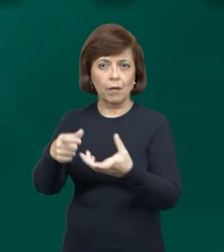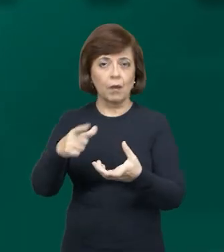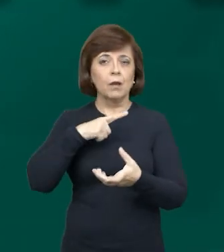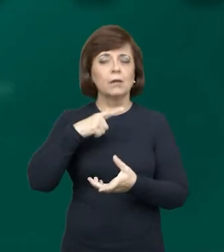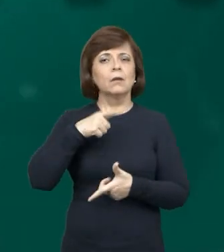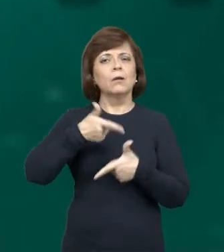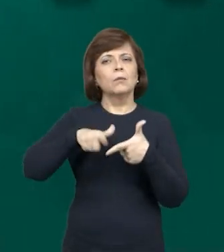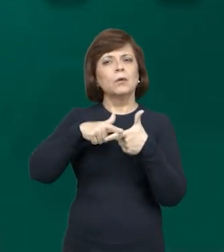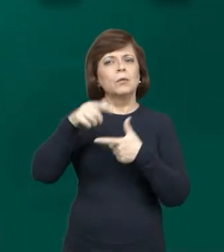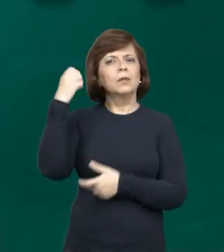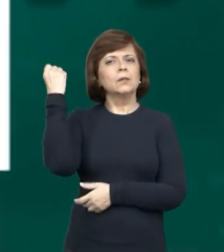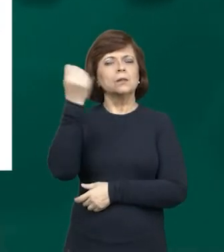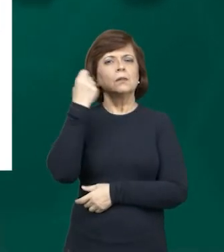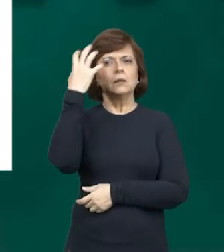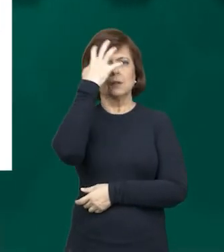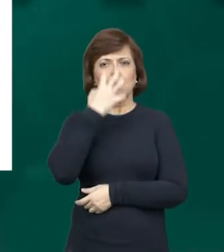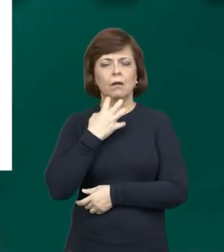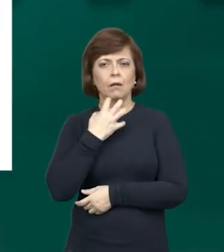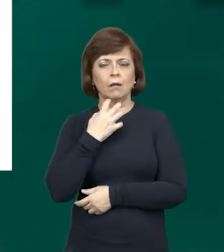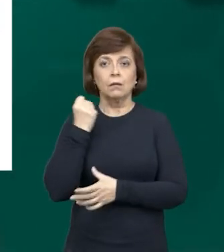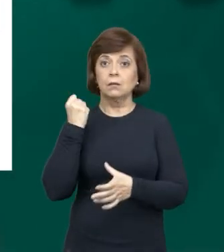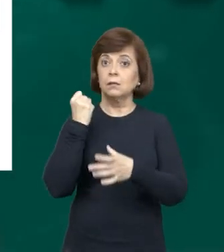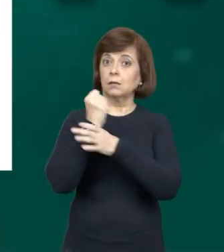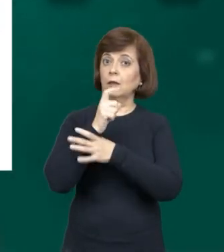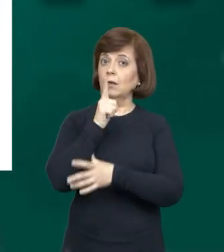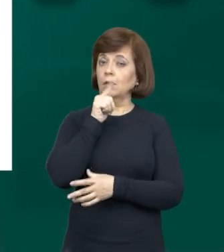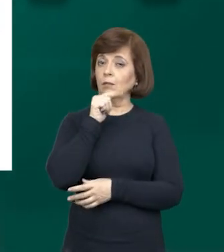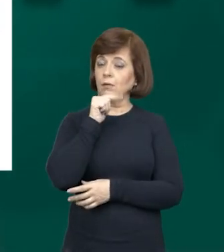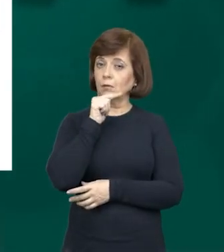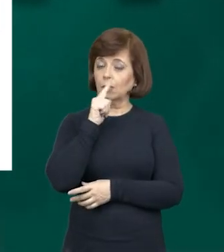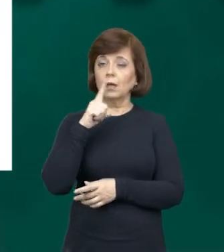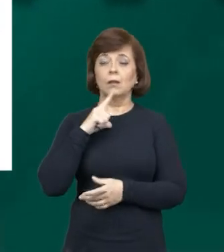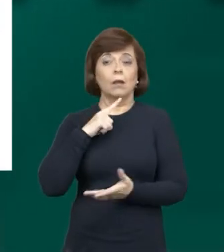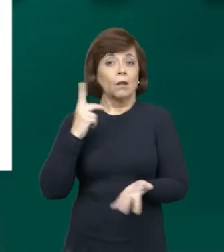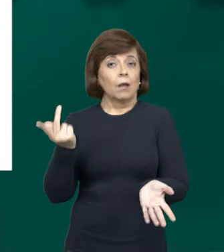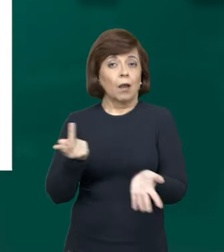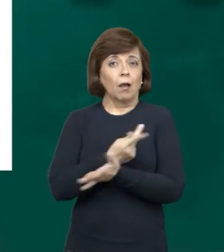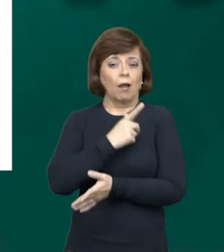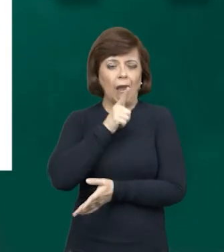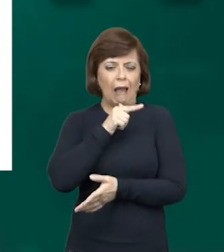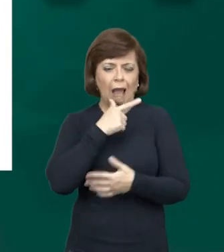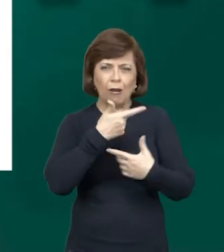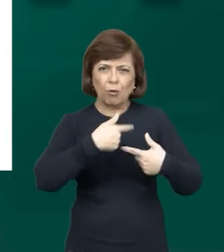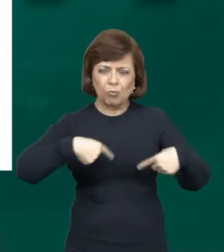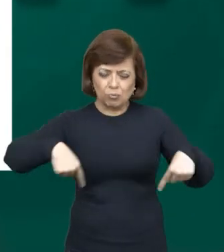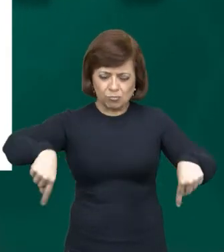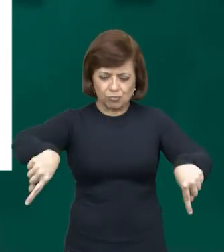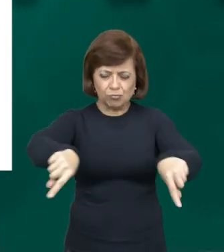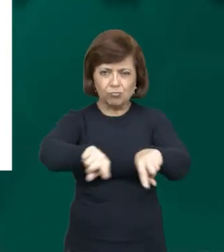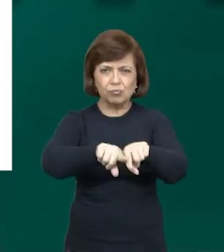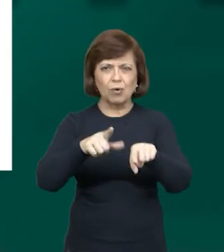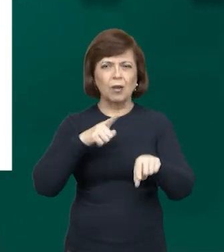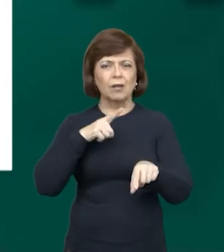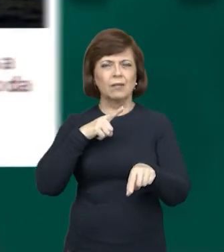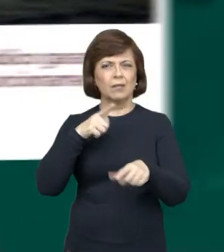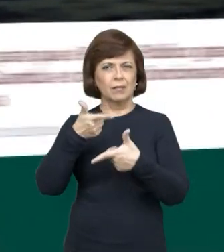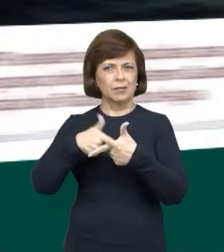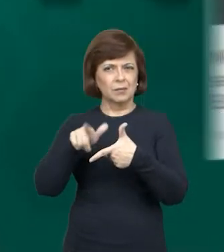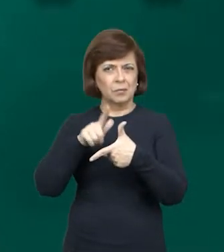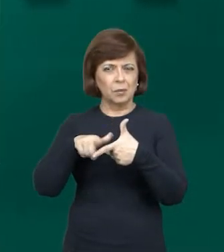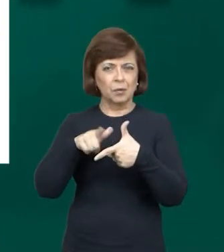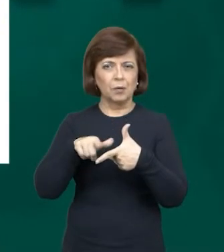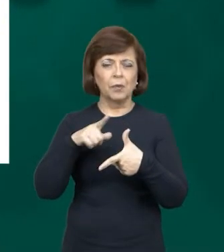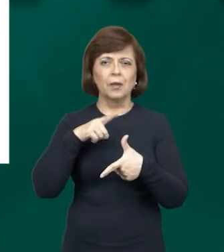problemas sérios na sua segurança hídrica, episódios recorrentes de poluição das águas, dos mananciais, que afluem para